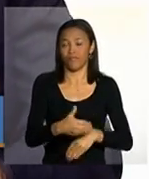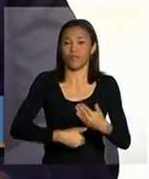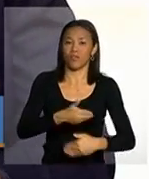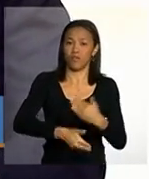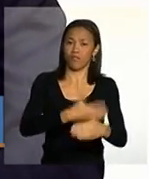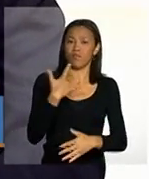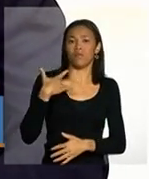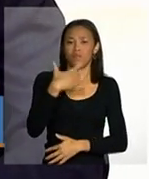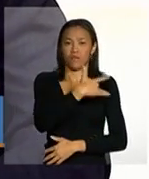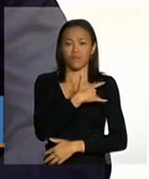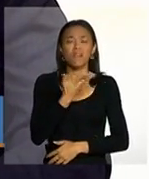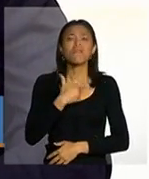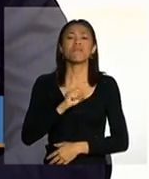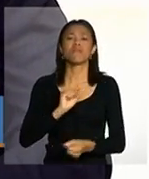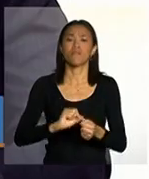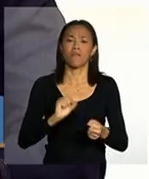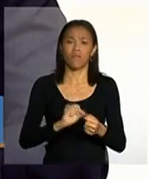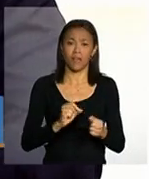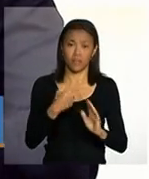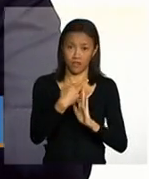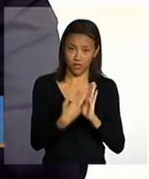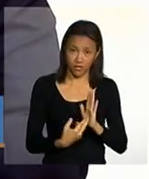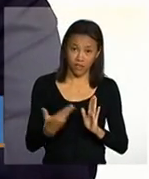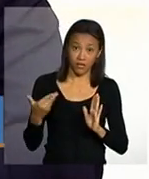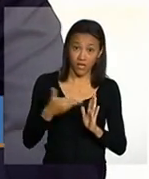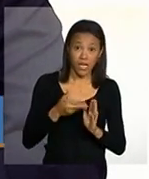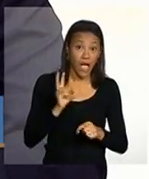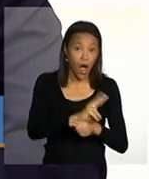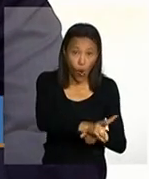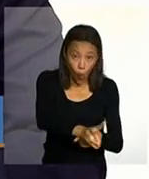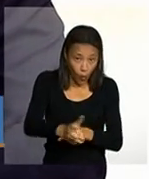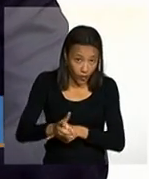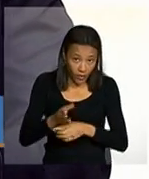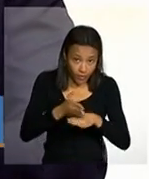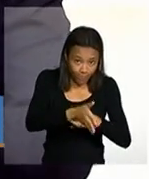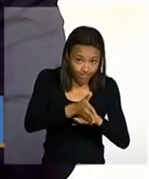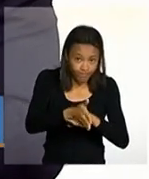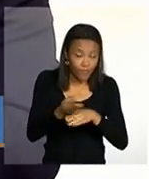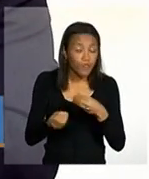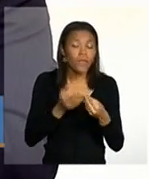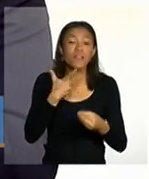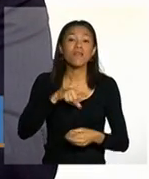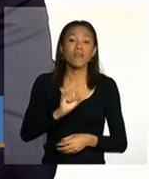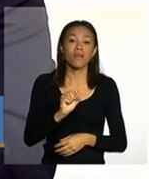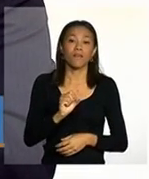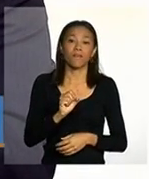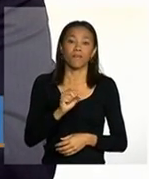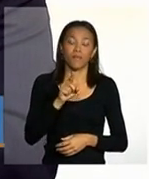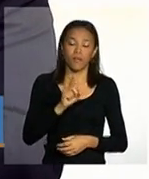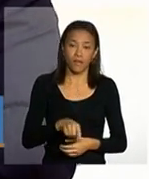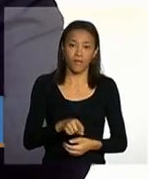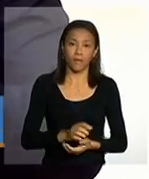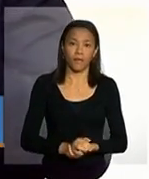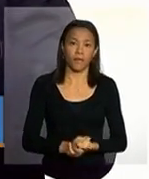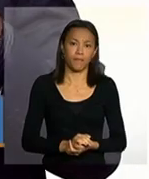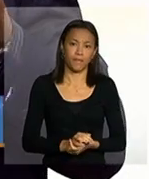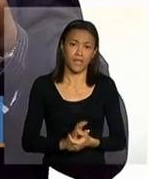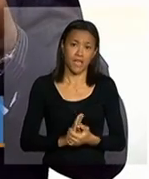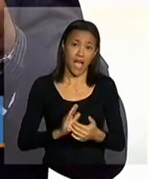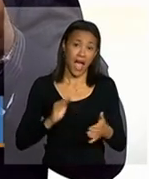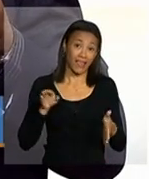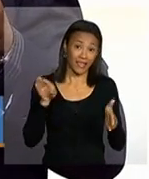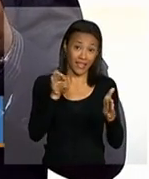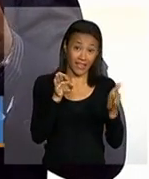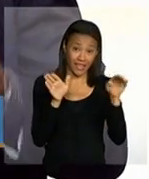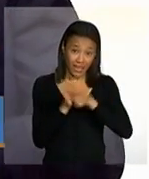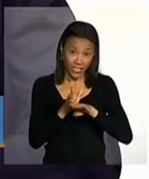Quem que faz essas condicionalidades? Ou quem que acompanha essas condicionalidades? É da ponta até chegar aqui em